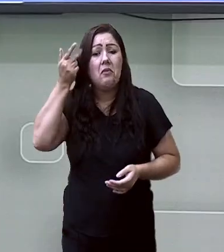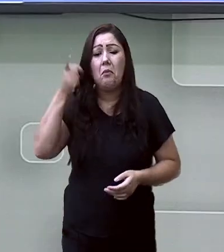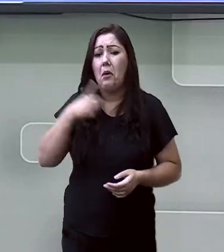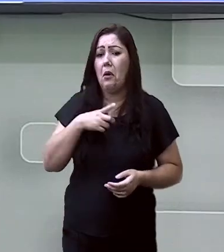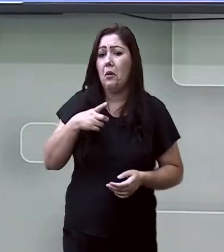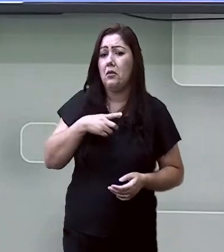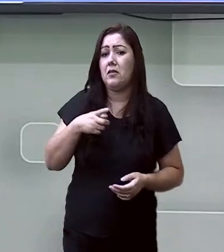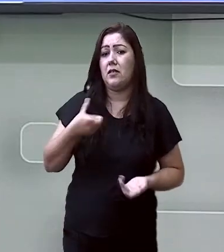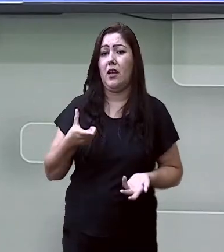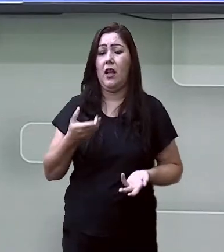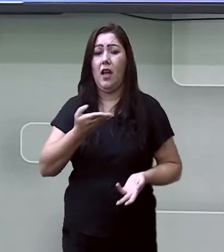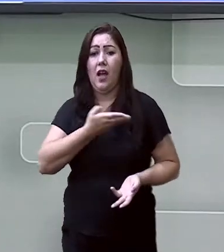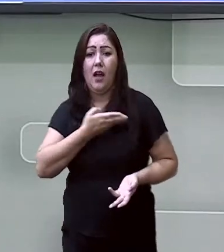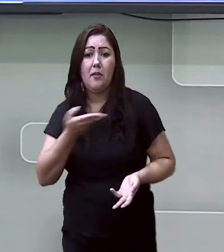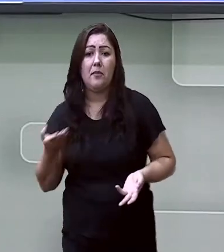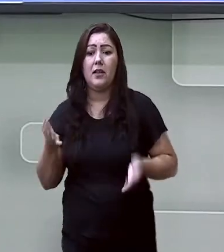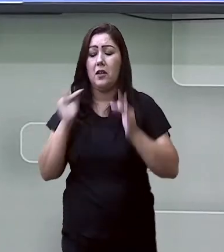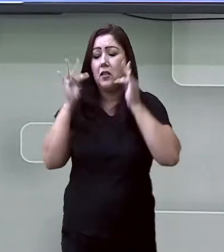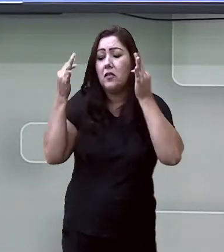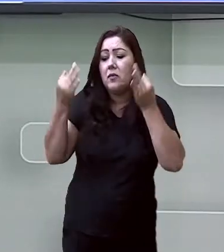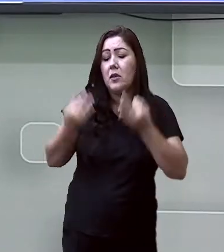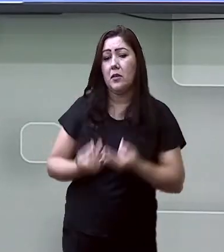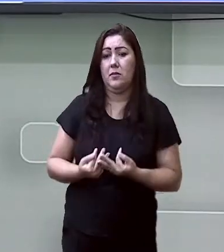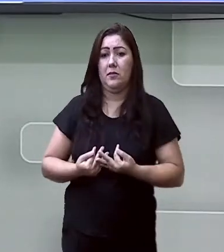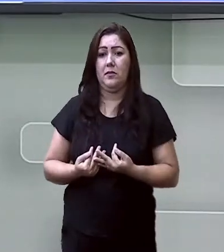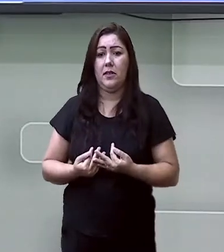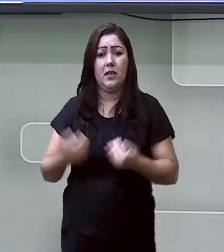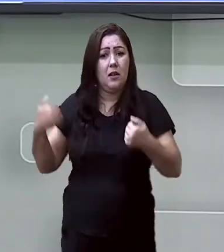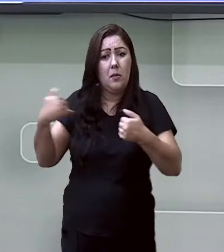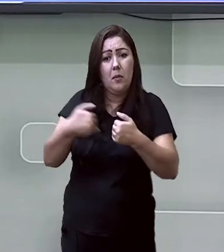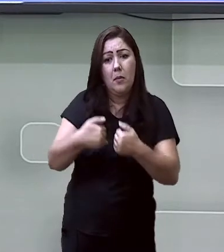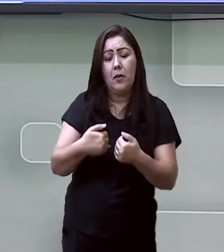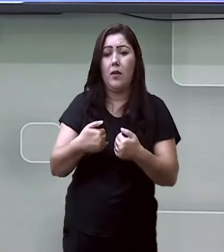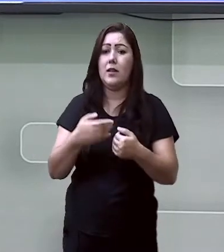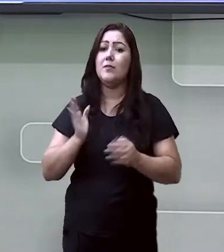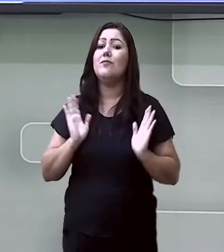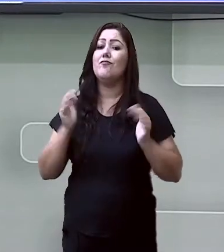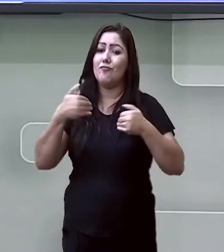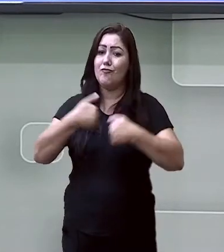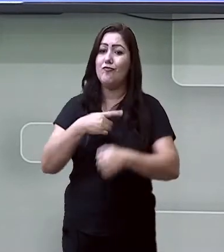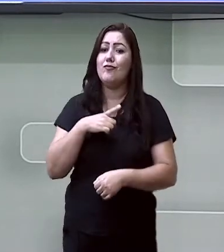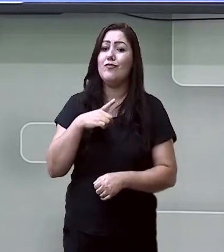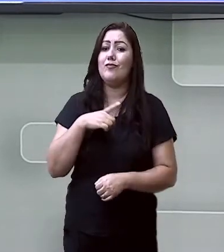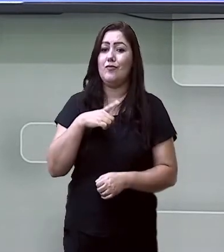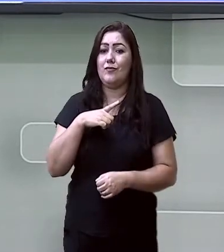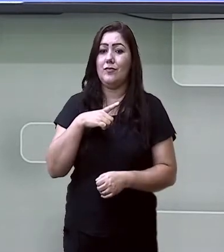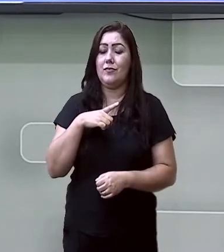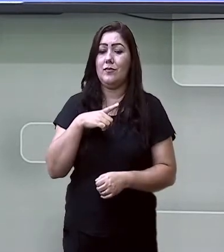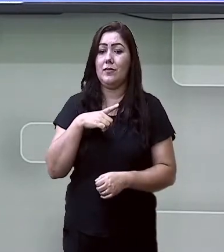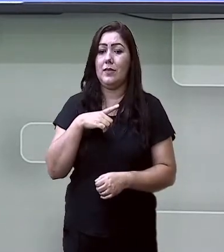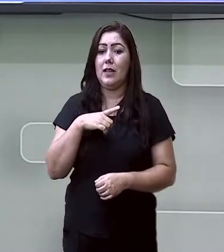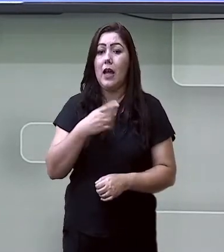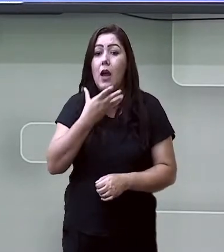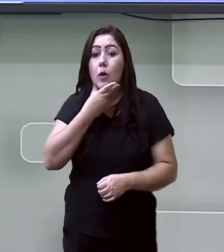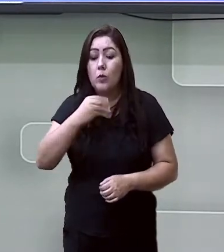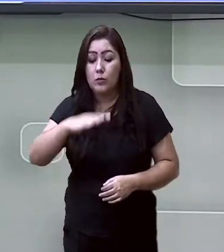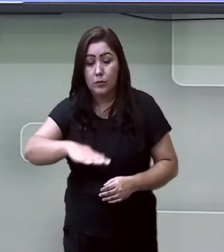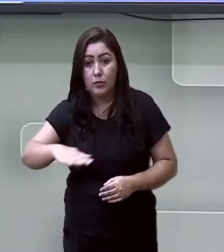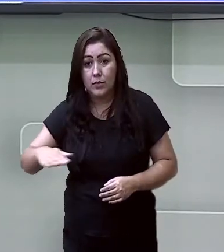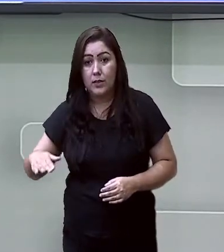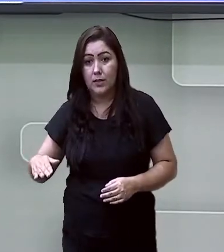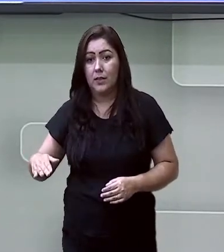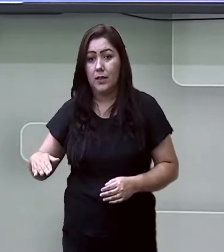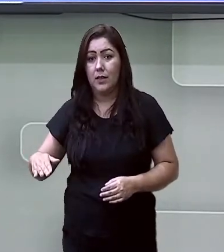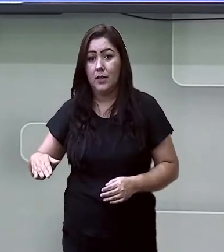autismo, e os meninos continuam tendo quatro vezes mais chances de serem diagnosticados com autismo